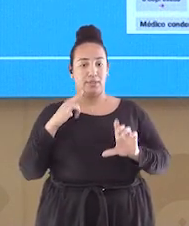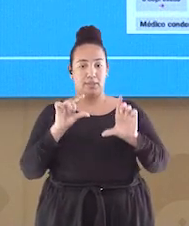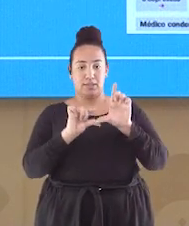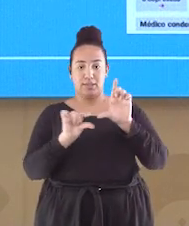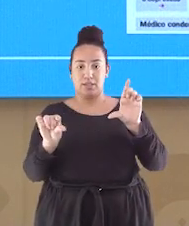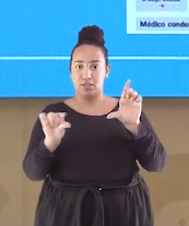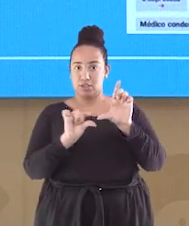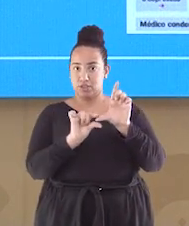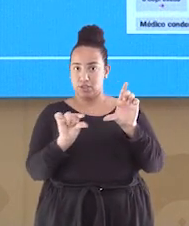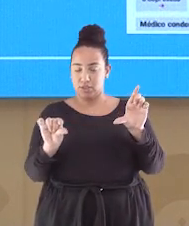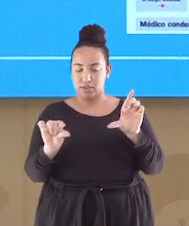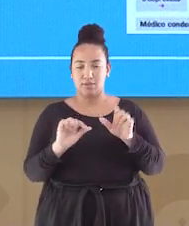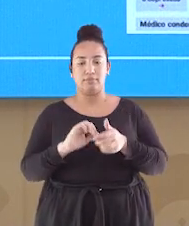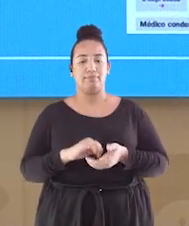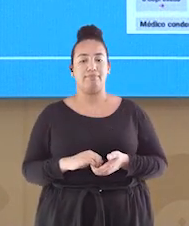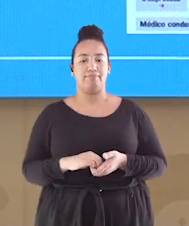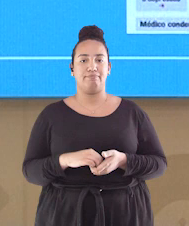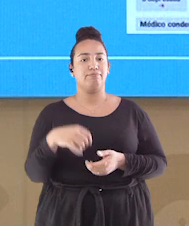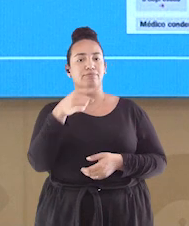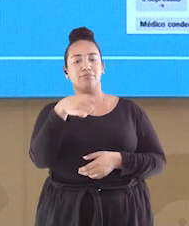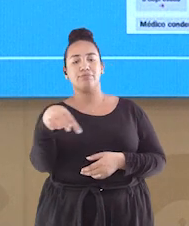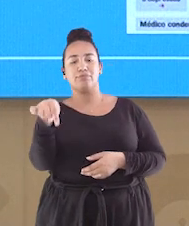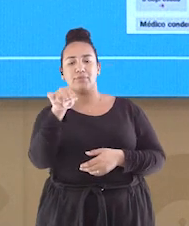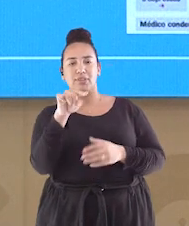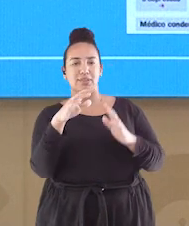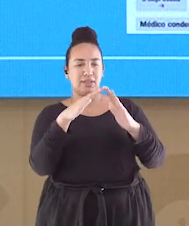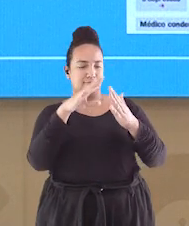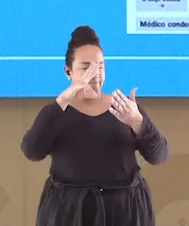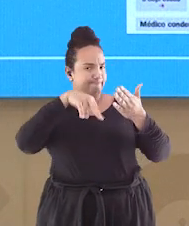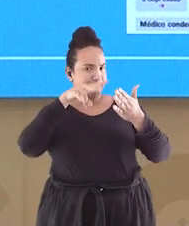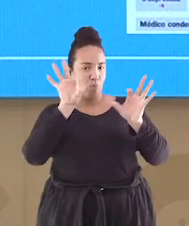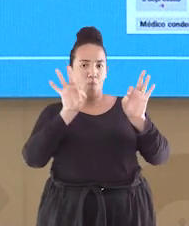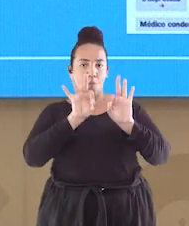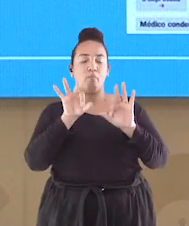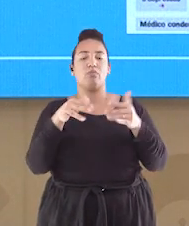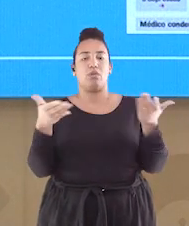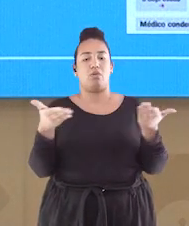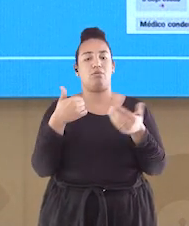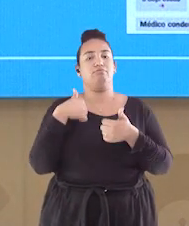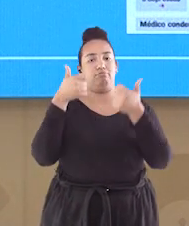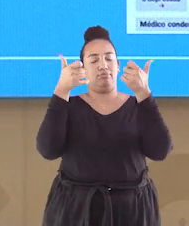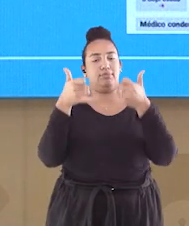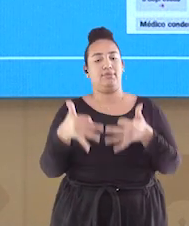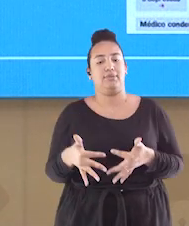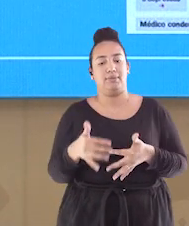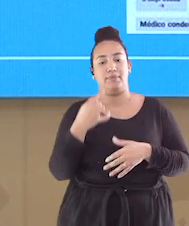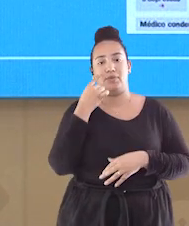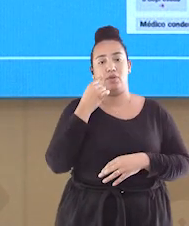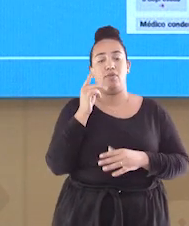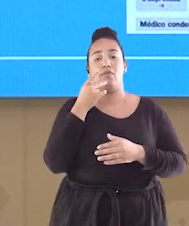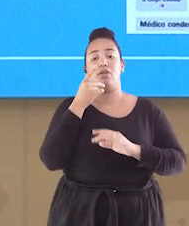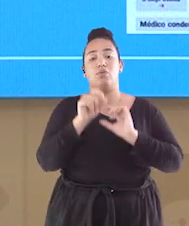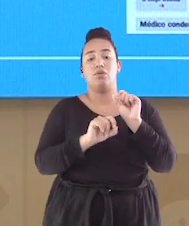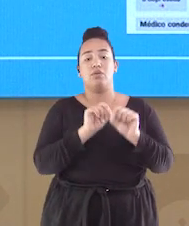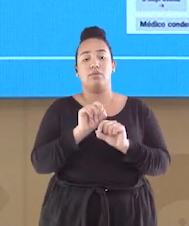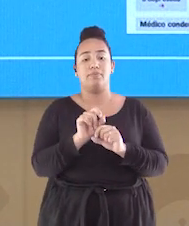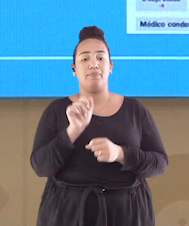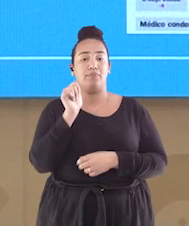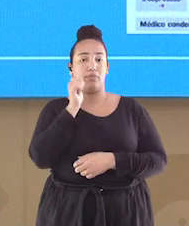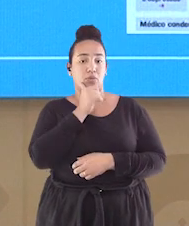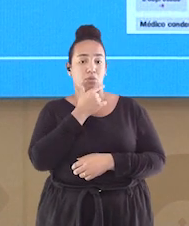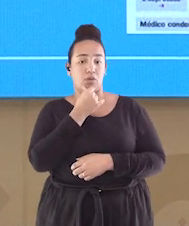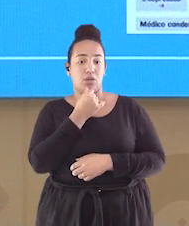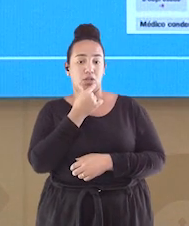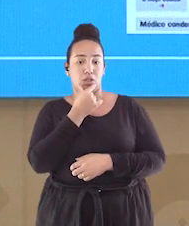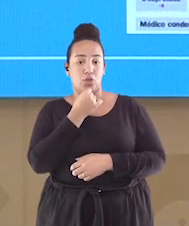aqui. Talvez não dê para vocês lerem aí em casa, então eu vou ler para vocês, tá bom? Está escrito assim, Gabriel Bala